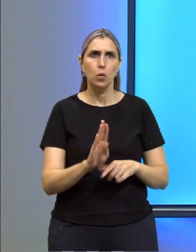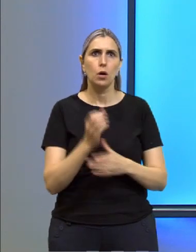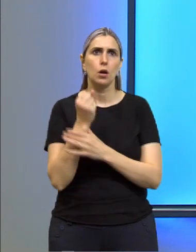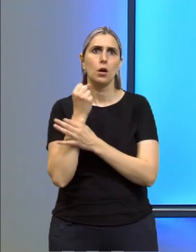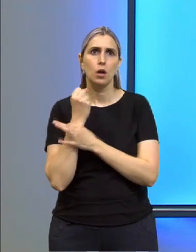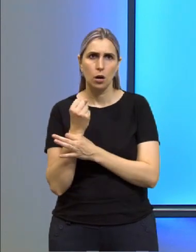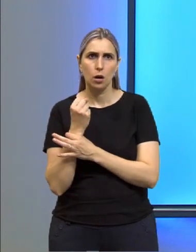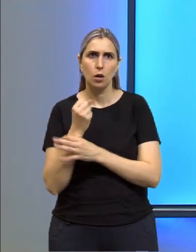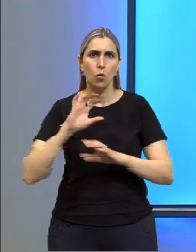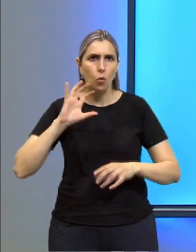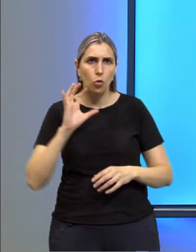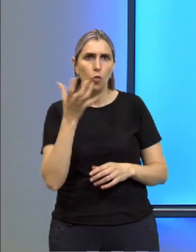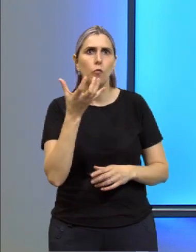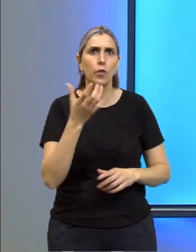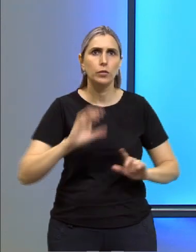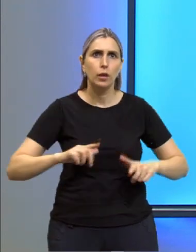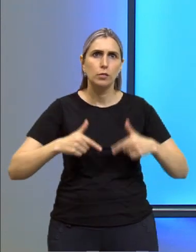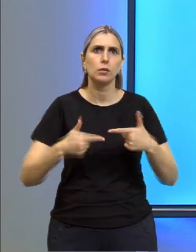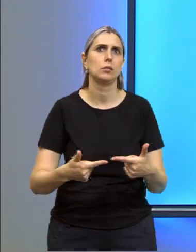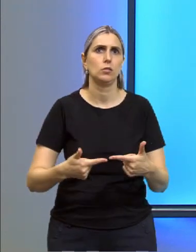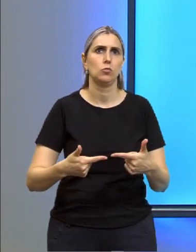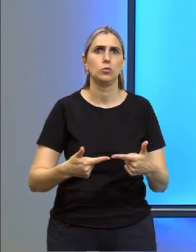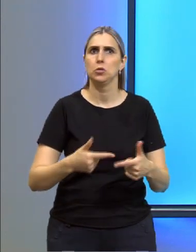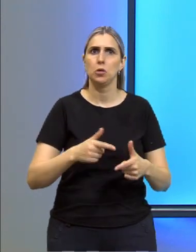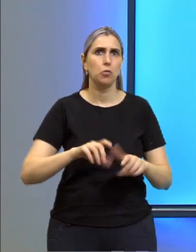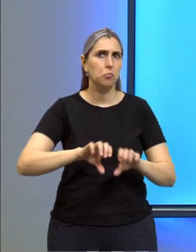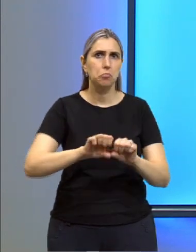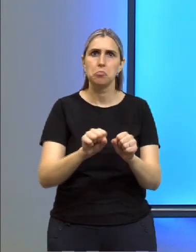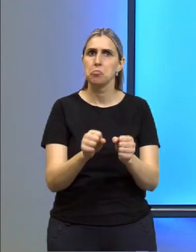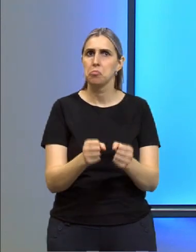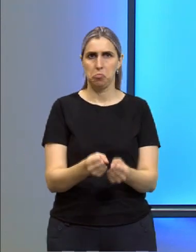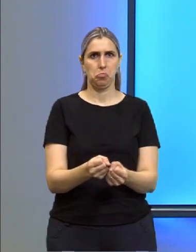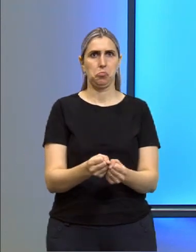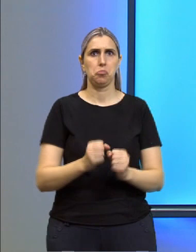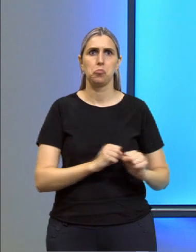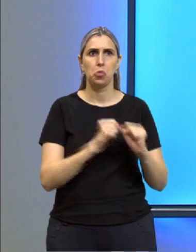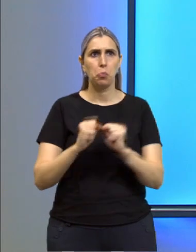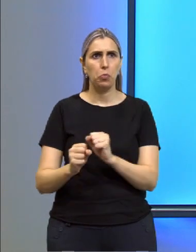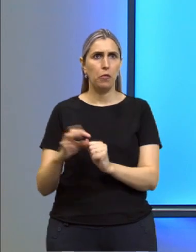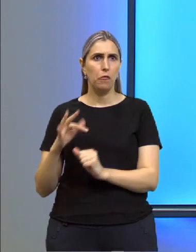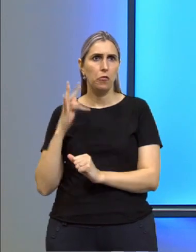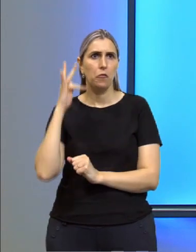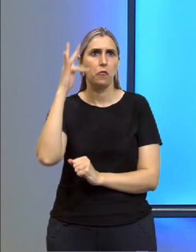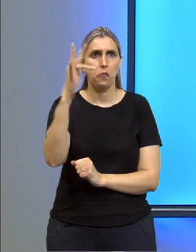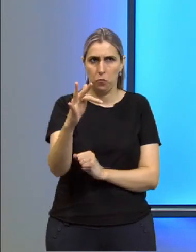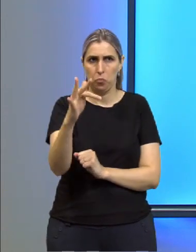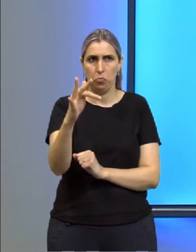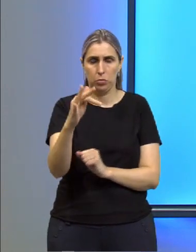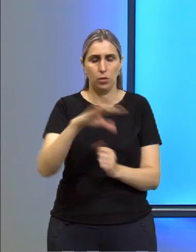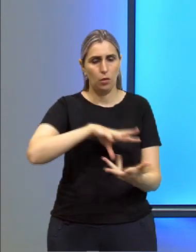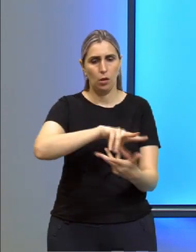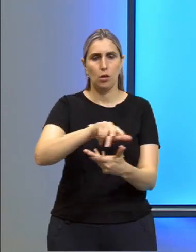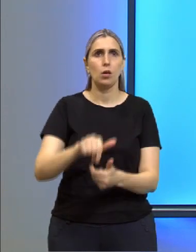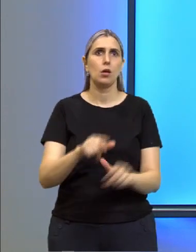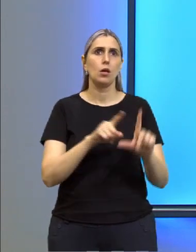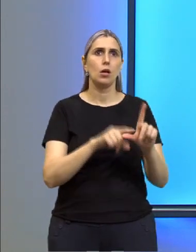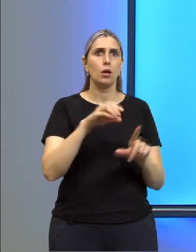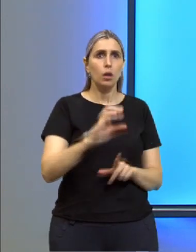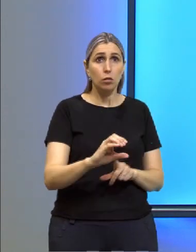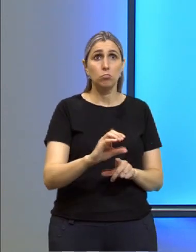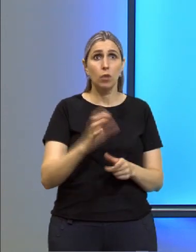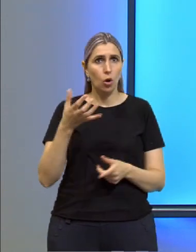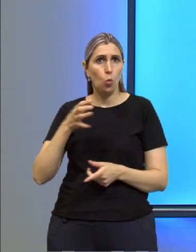Garante que os efeitos das ações não destruam a possibilidade da vida futura na Terra? Letra C.